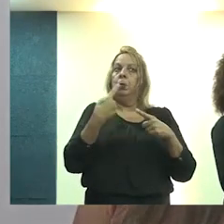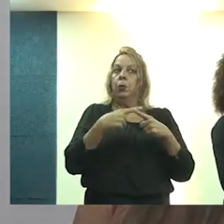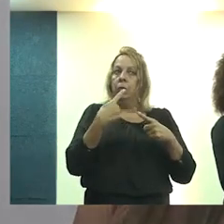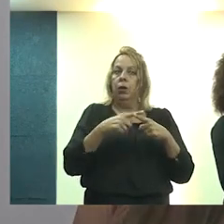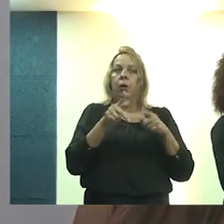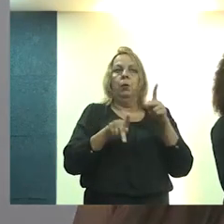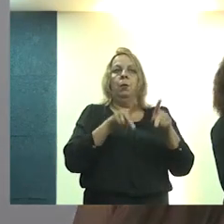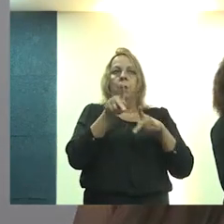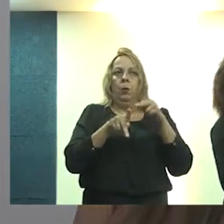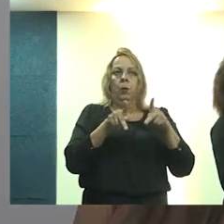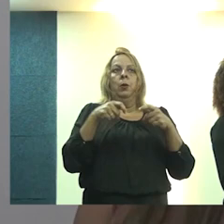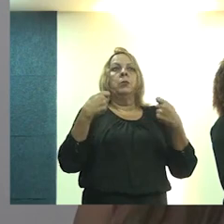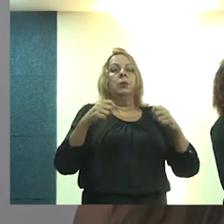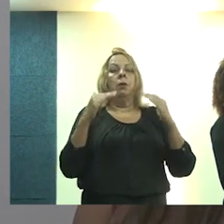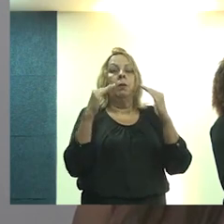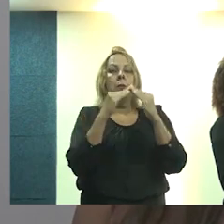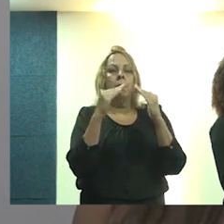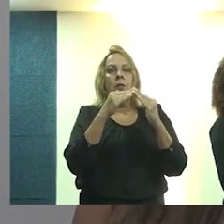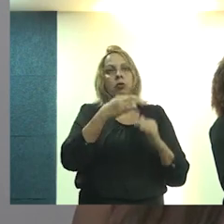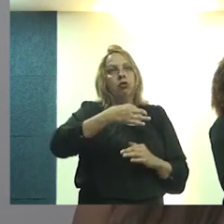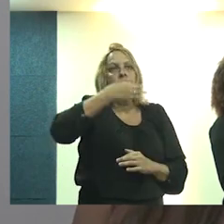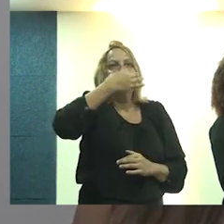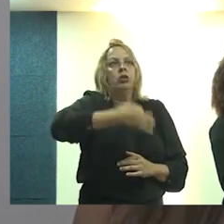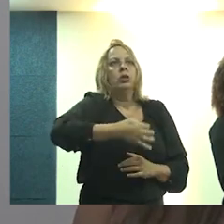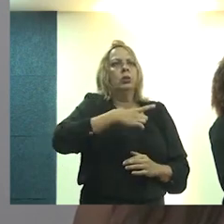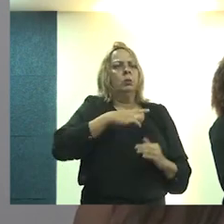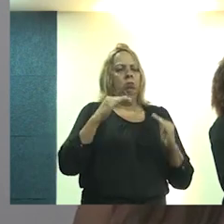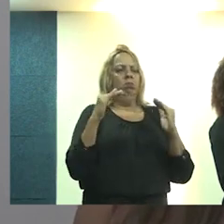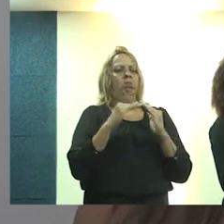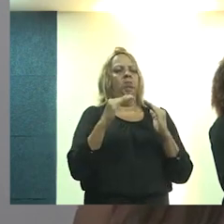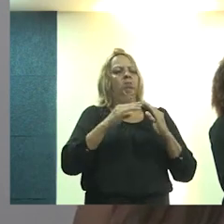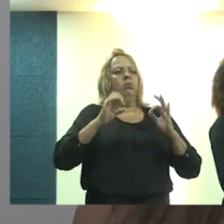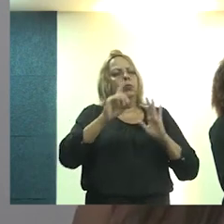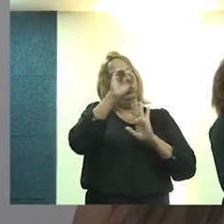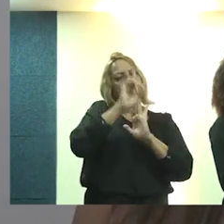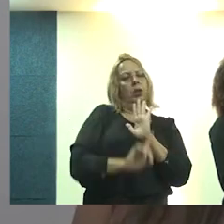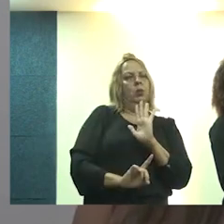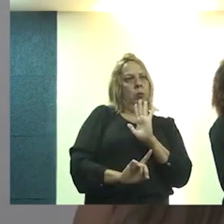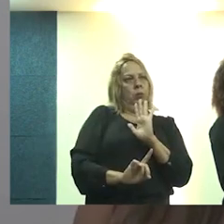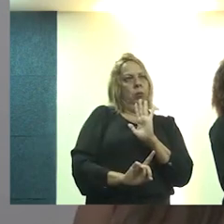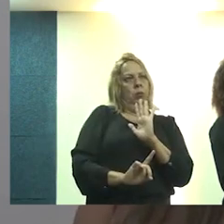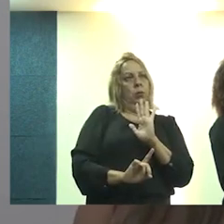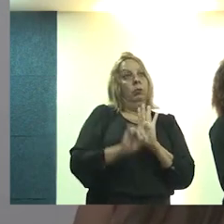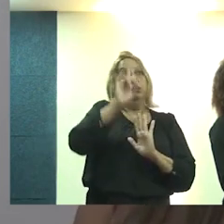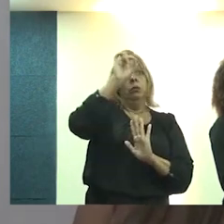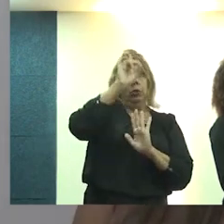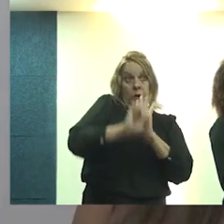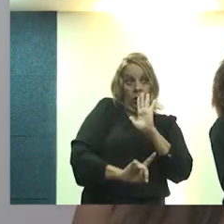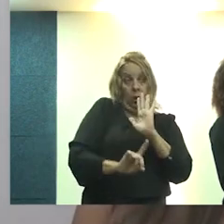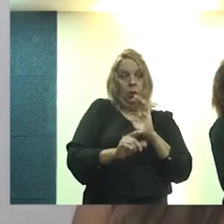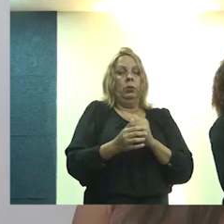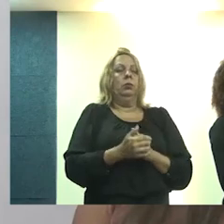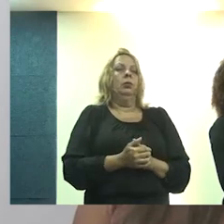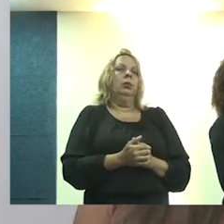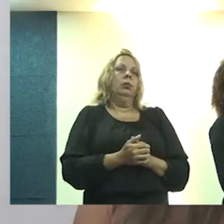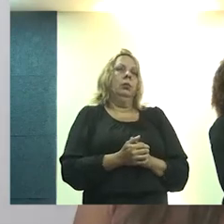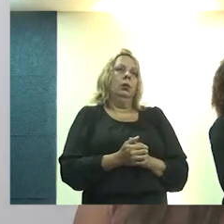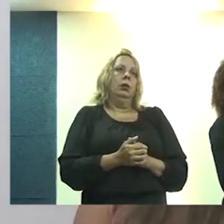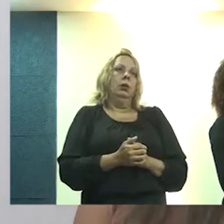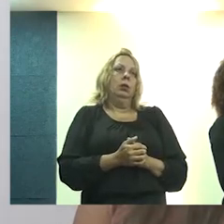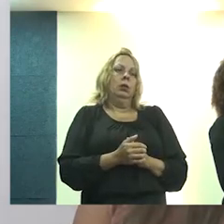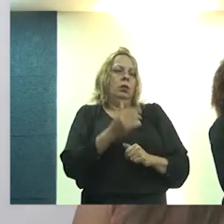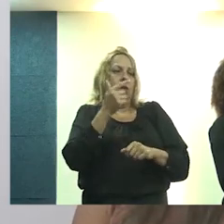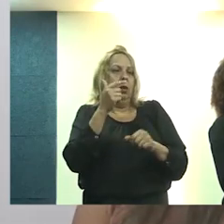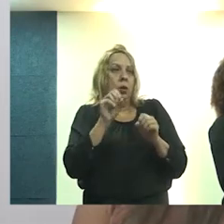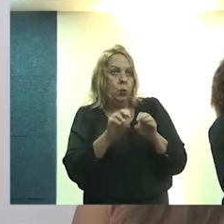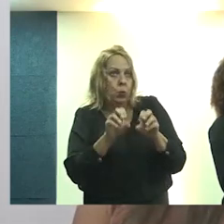o nosso povo tem, na moradia digna, um direito fundamental. E esse direito, tanto quanto o direito